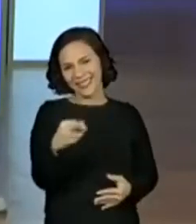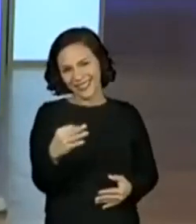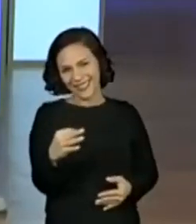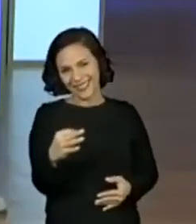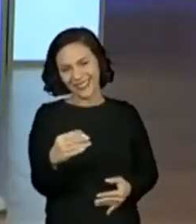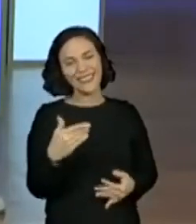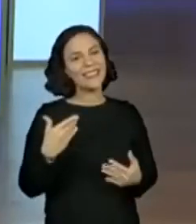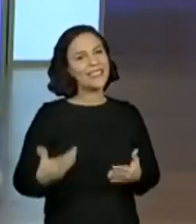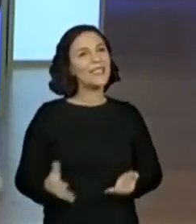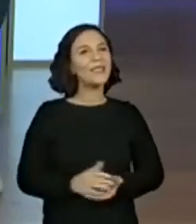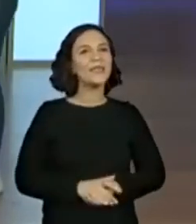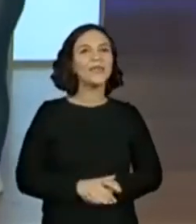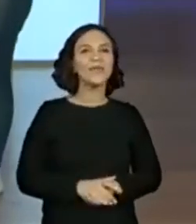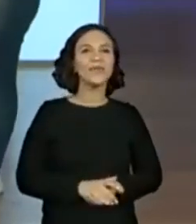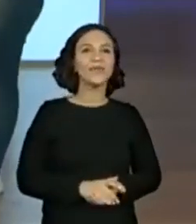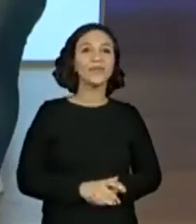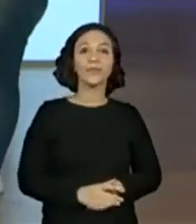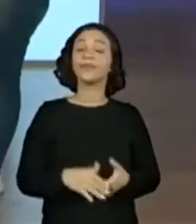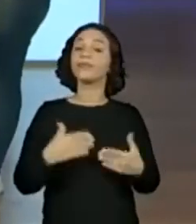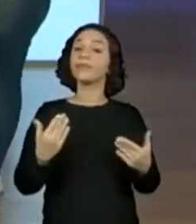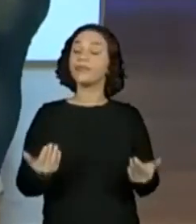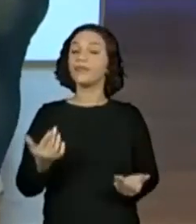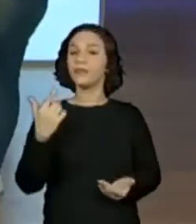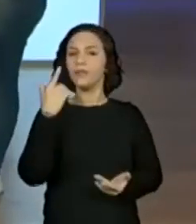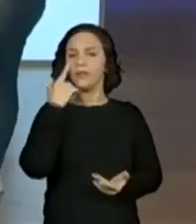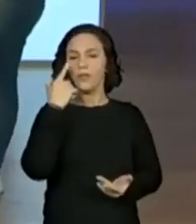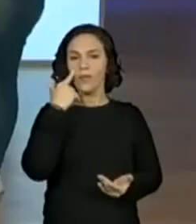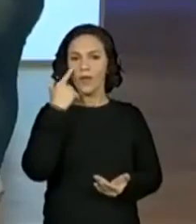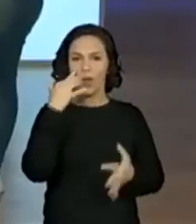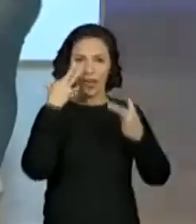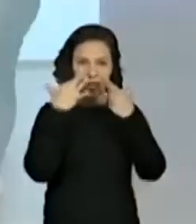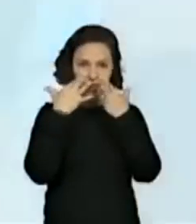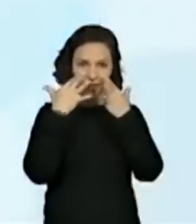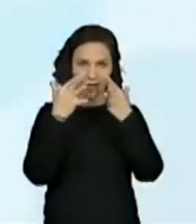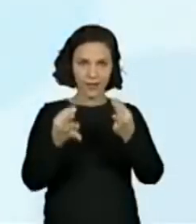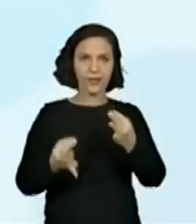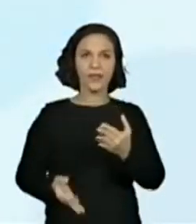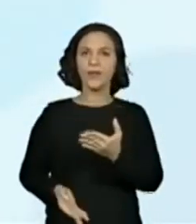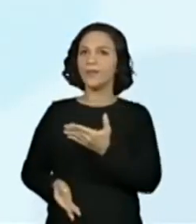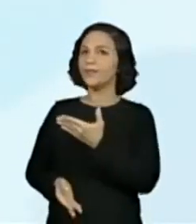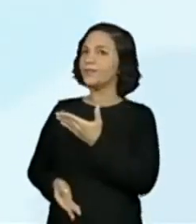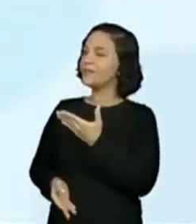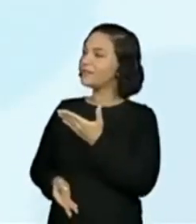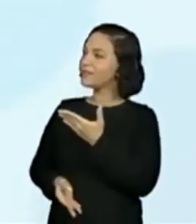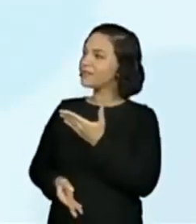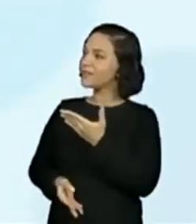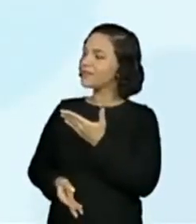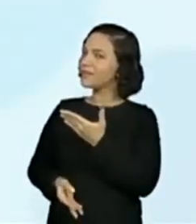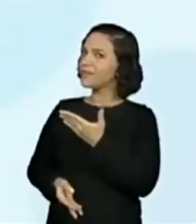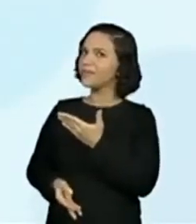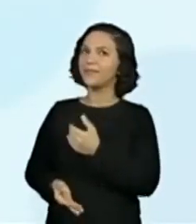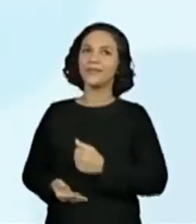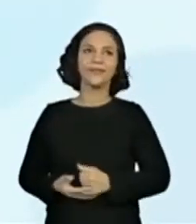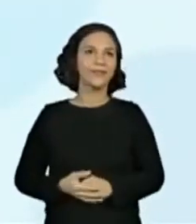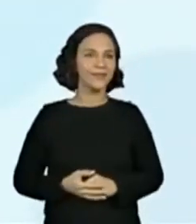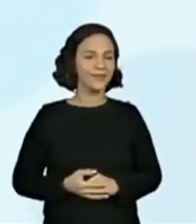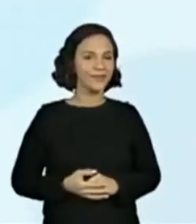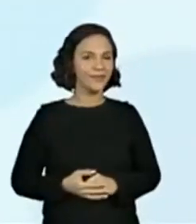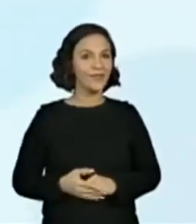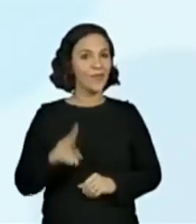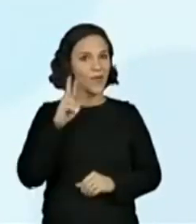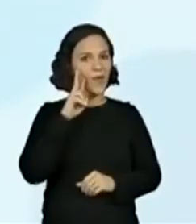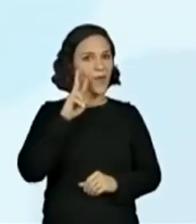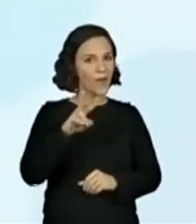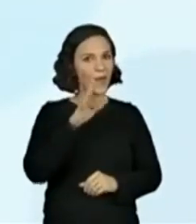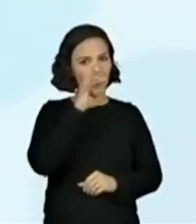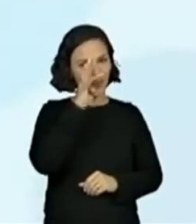é mesmo? Agora, a gente vai aí focar nessa imagem. E vocês, criançada, vou